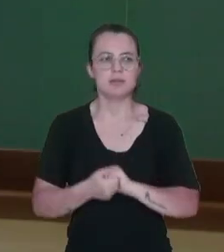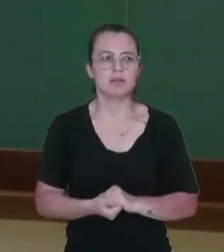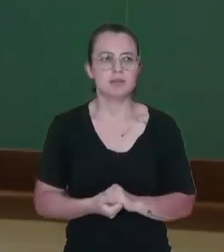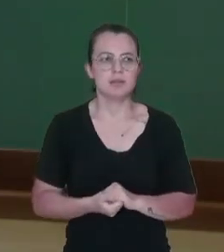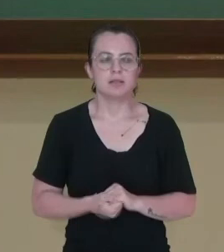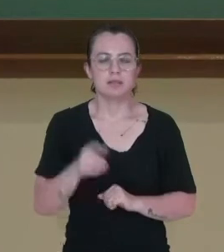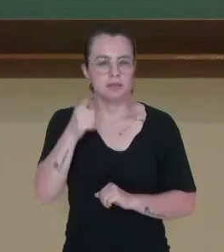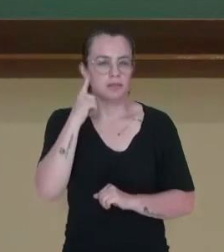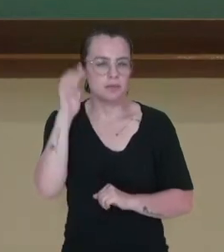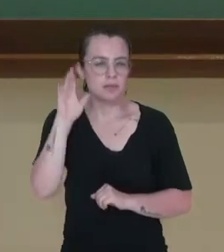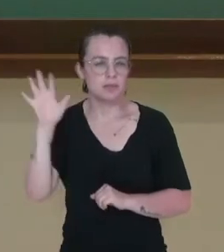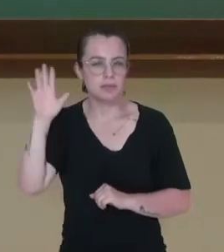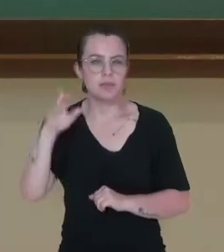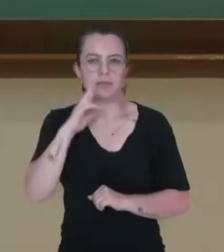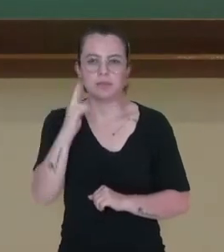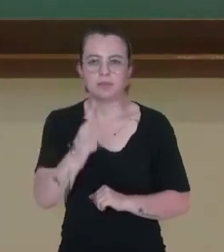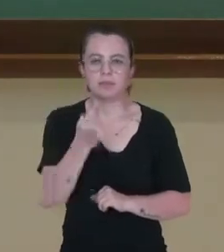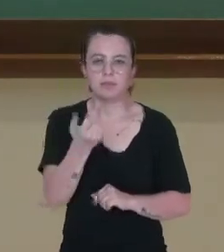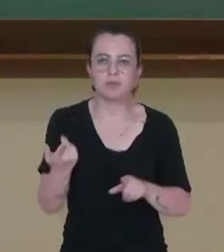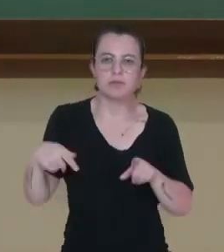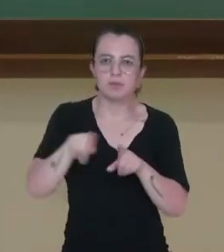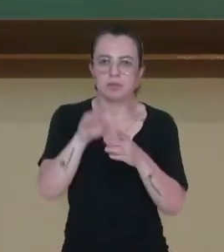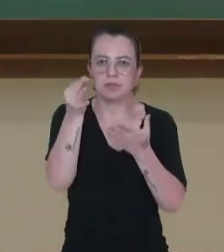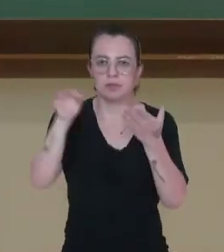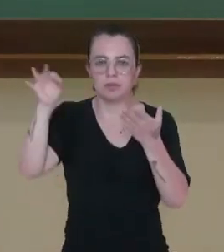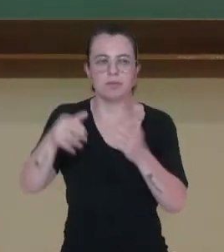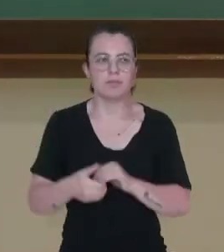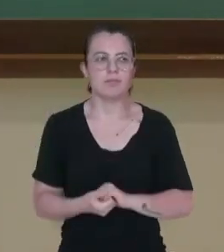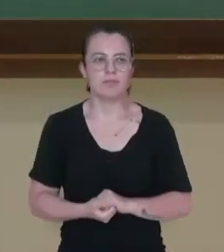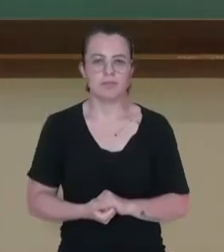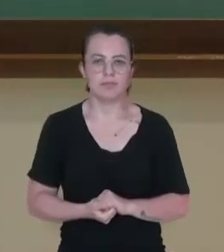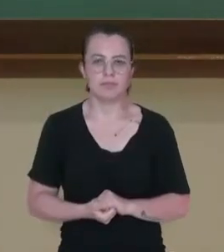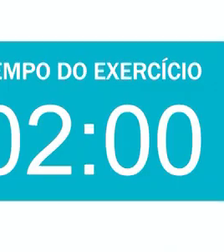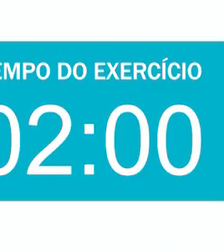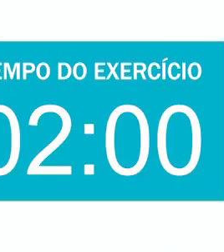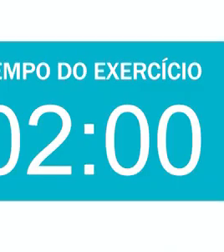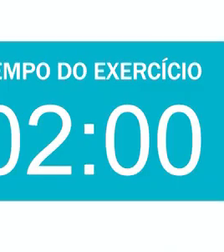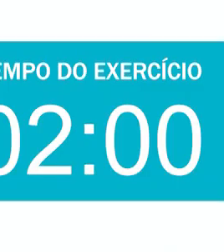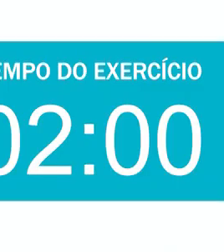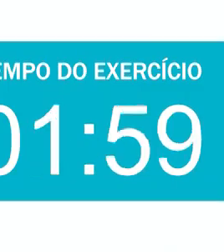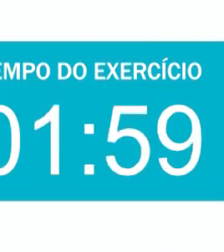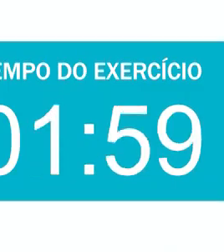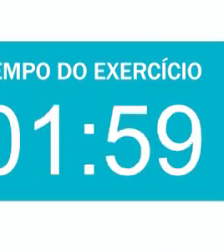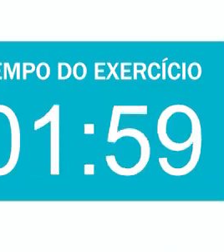vocês vão pensar um pouquinho, vão responder, e nós já voltamos para corrigir. e